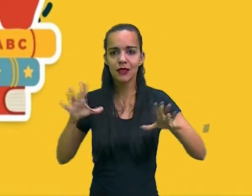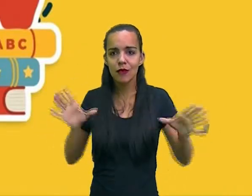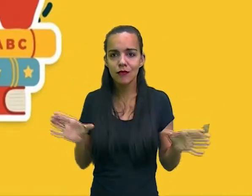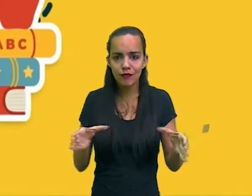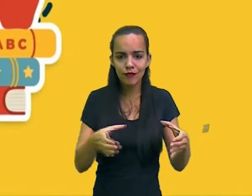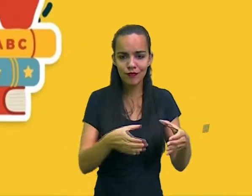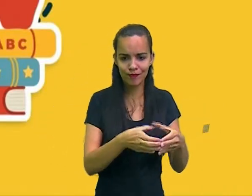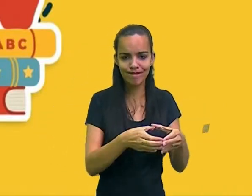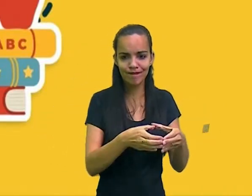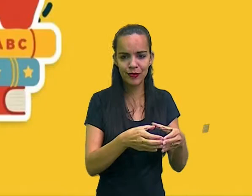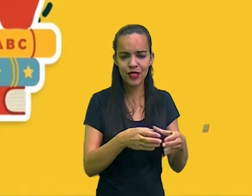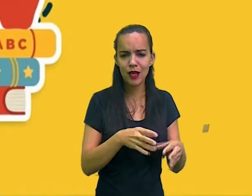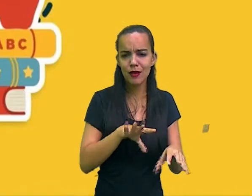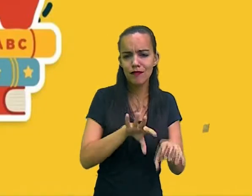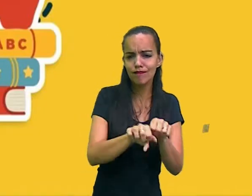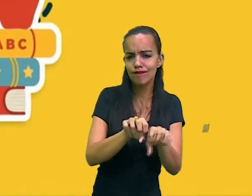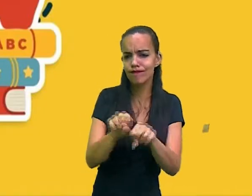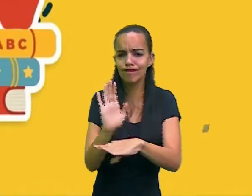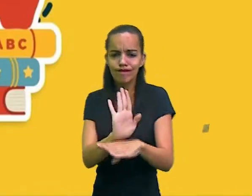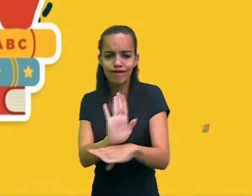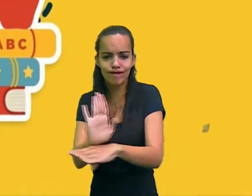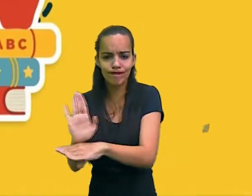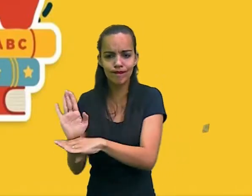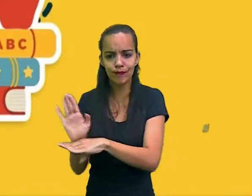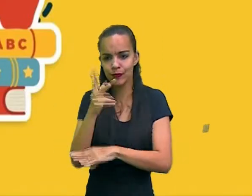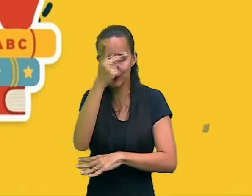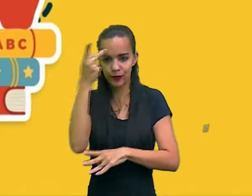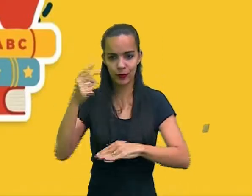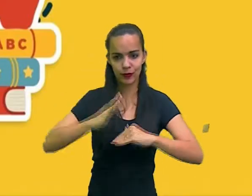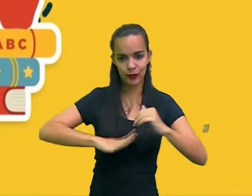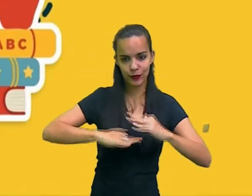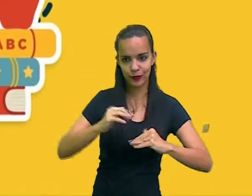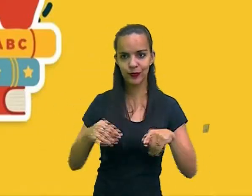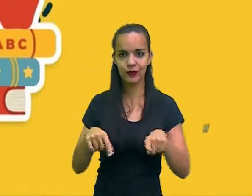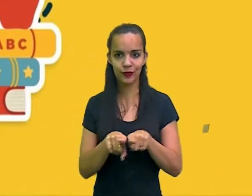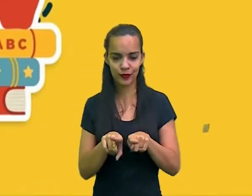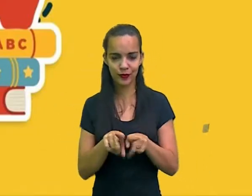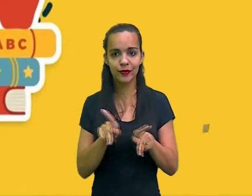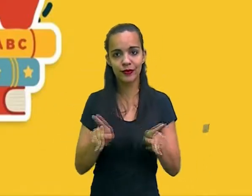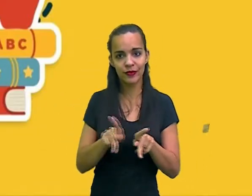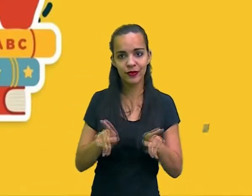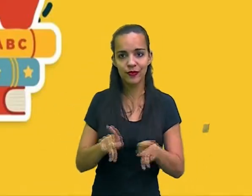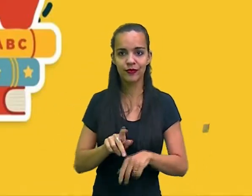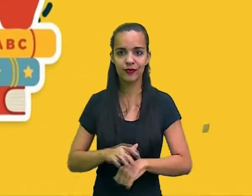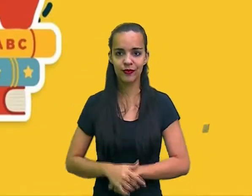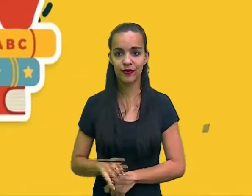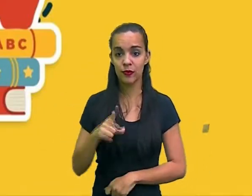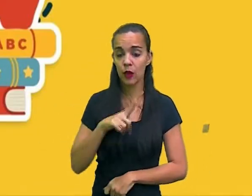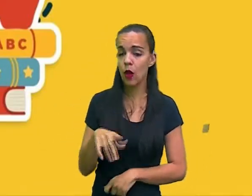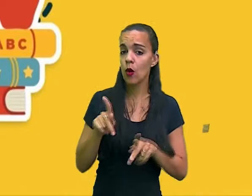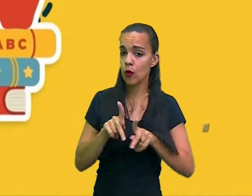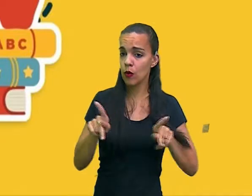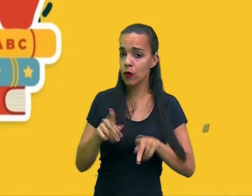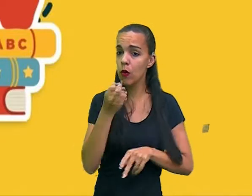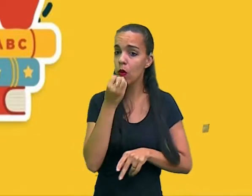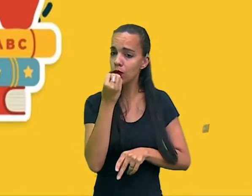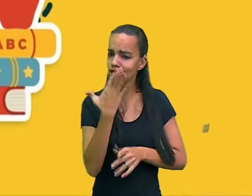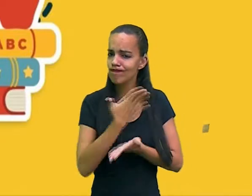tantas outras profissões. Um bom professor, um bom começo.